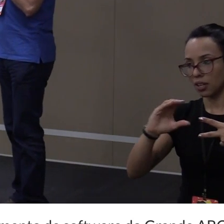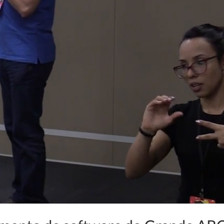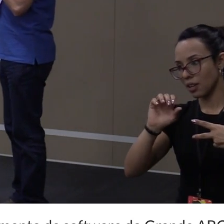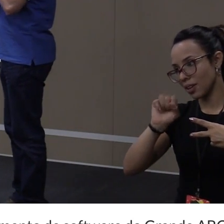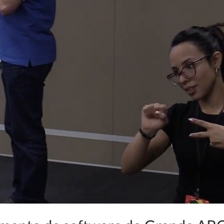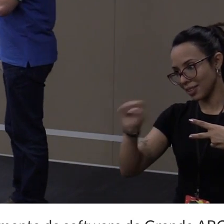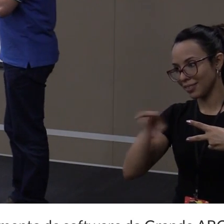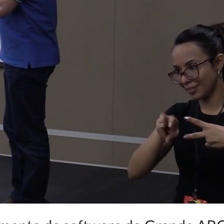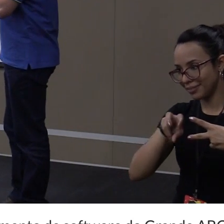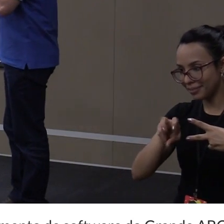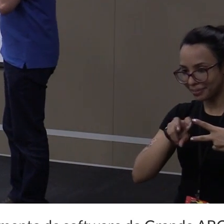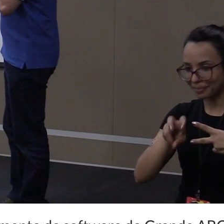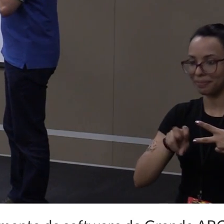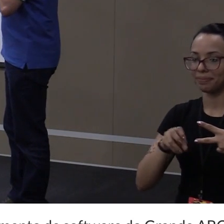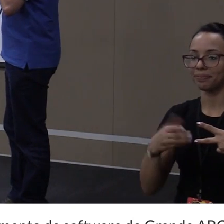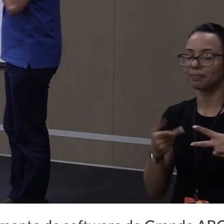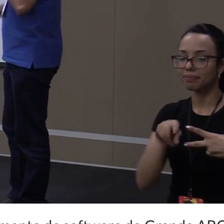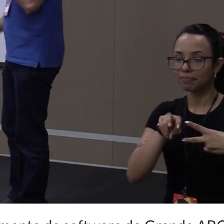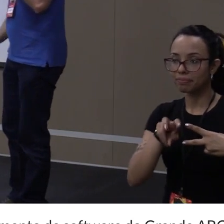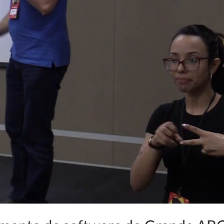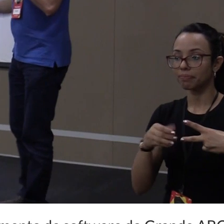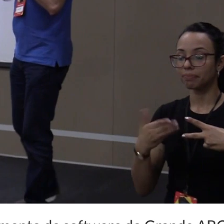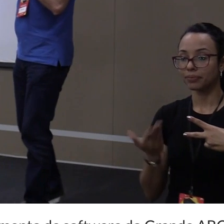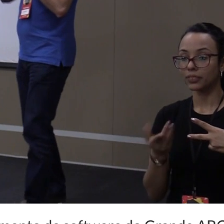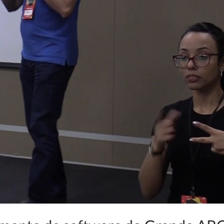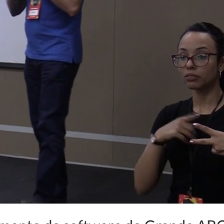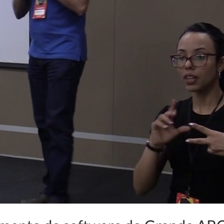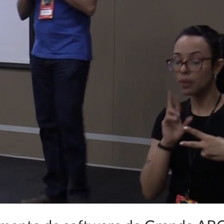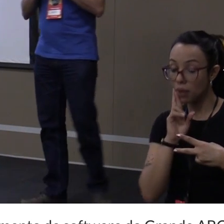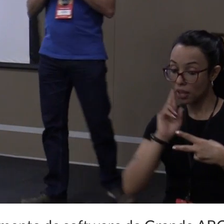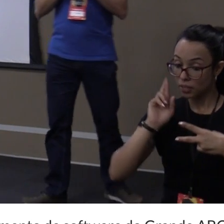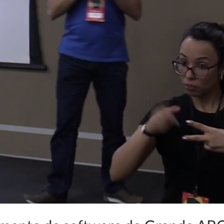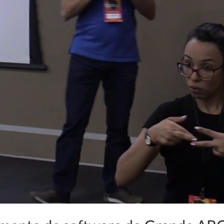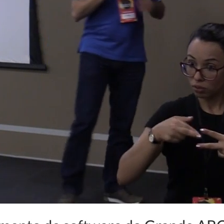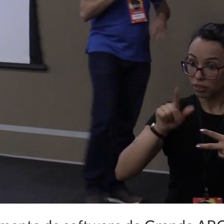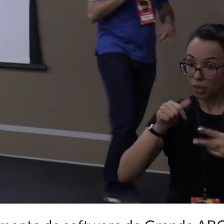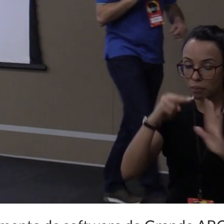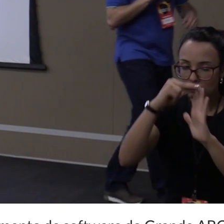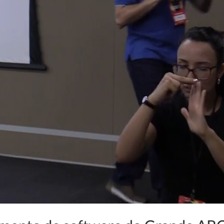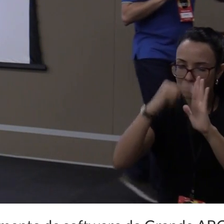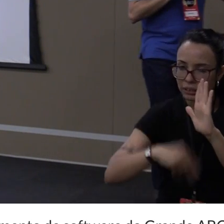têm a classe edição atual. E eu tenho o retorno, que é uma lista desses seletores.